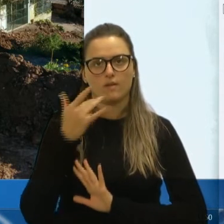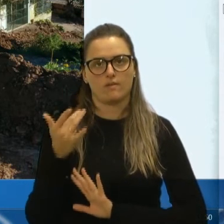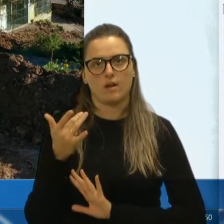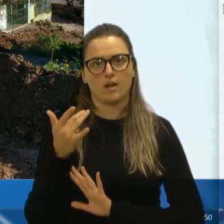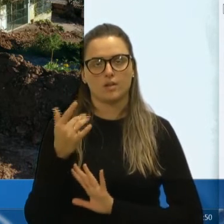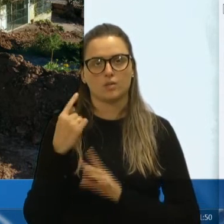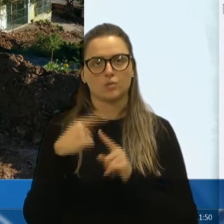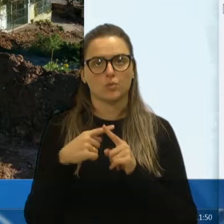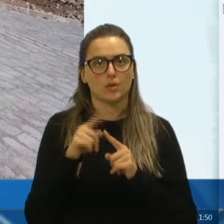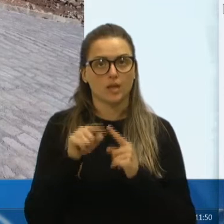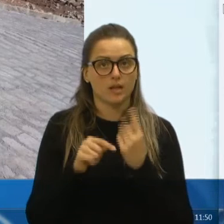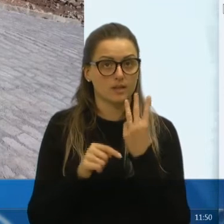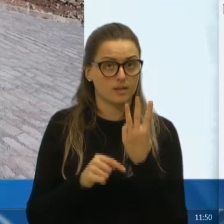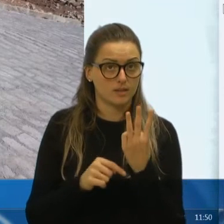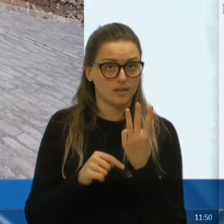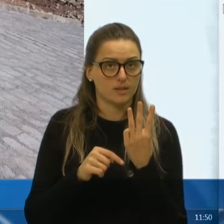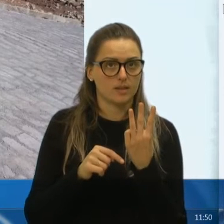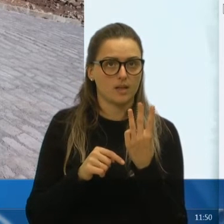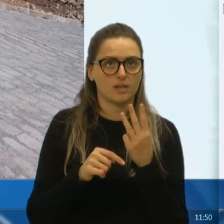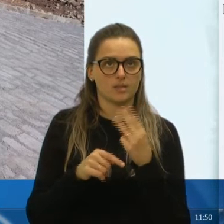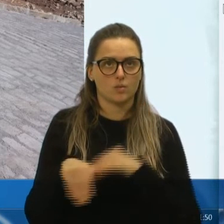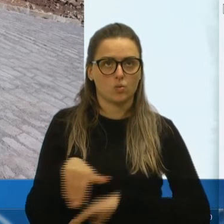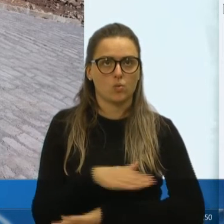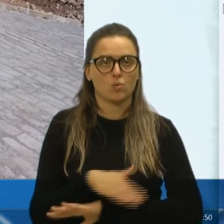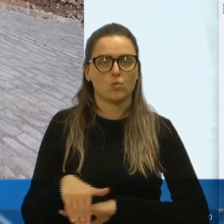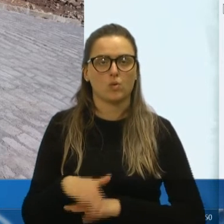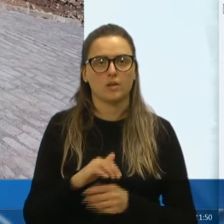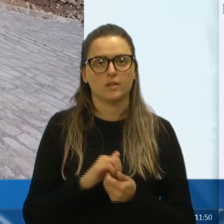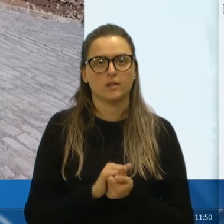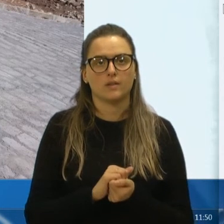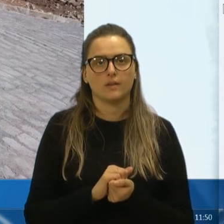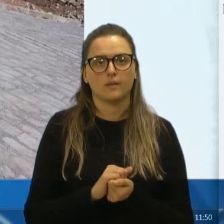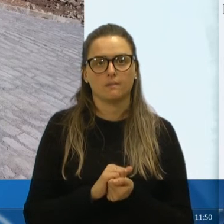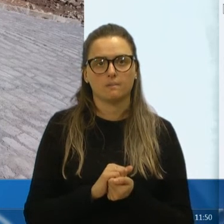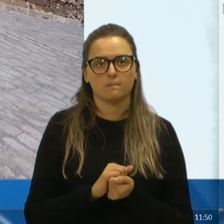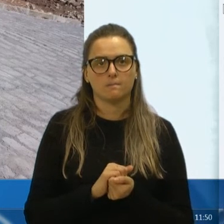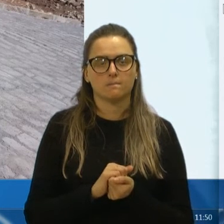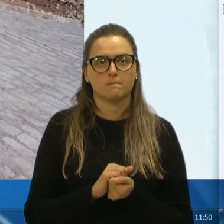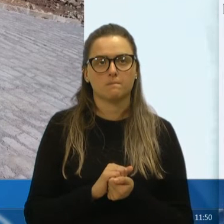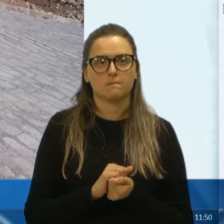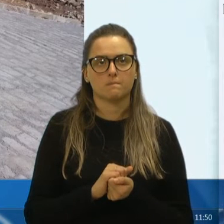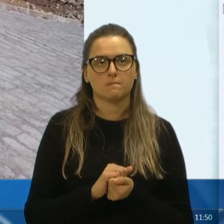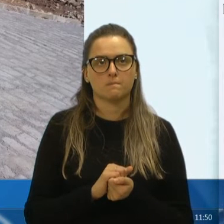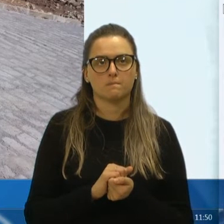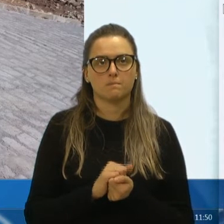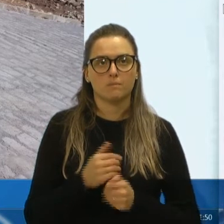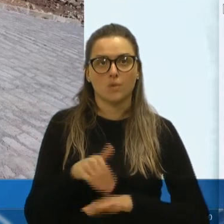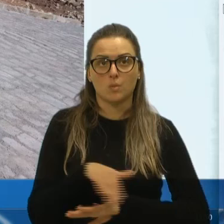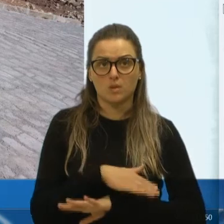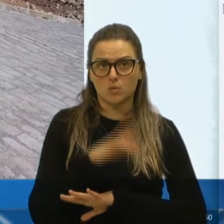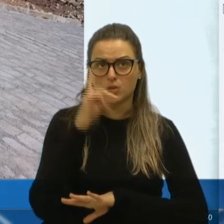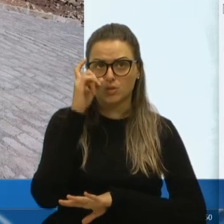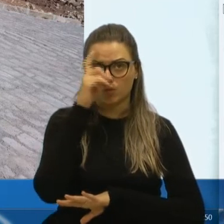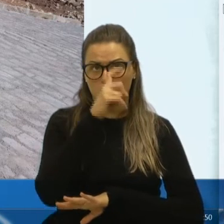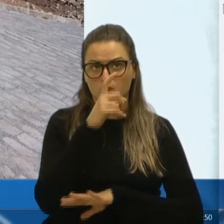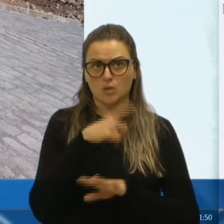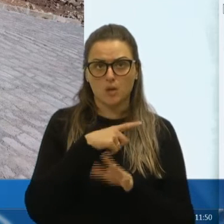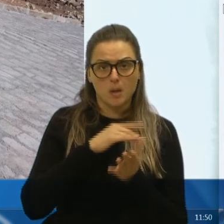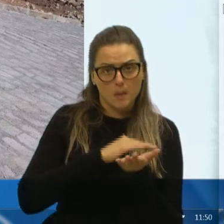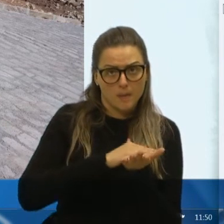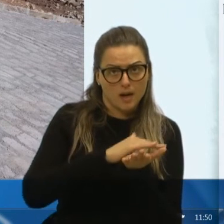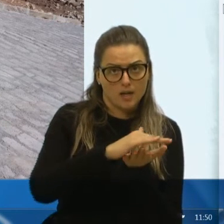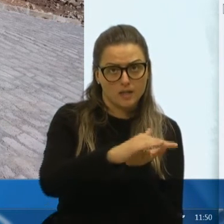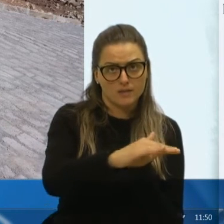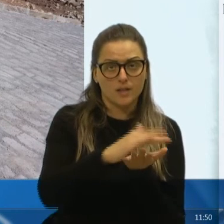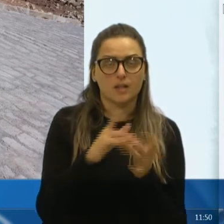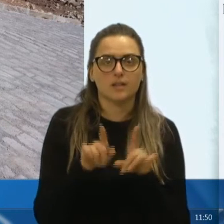são três ruas, uma travessa aqui de cima, uma que desce, e mais uma travessa de baixo, umas ruas, muitas vezes, estreitas, e para nivelar, e para deixar bonito,